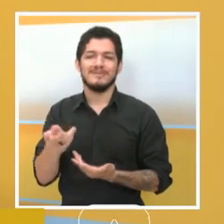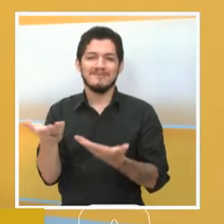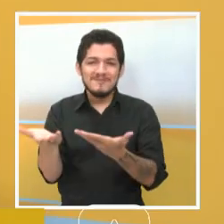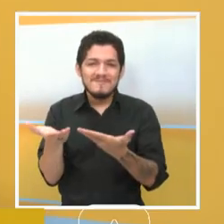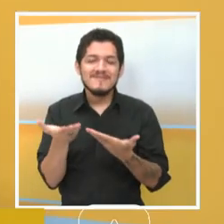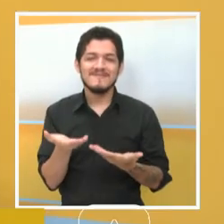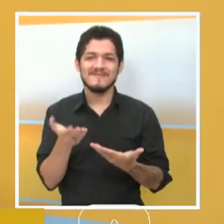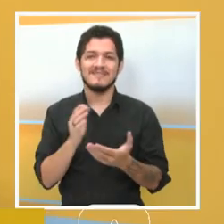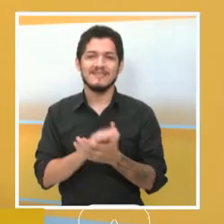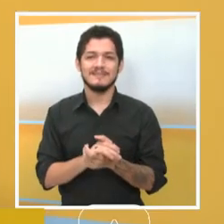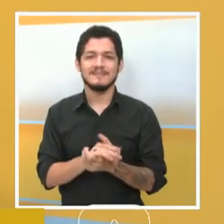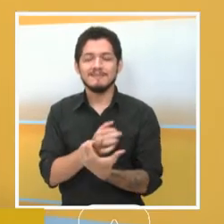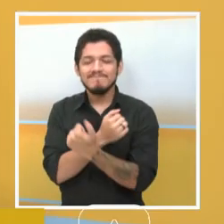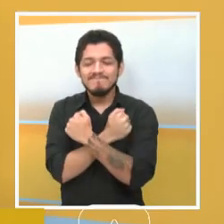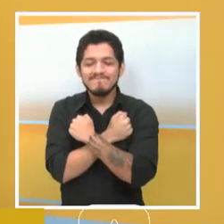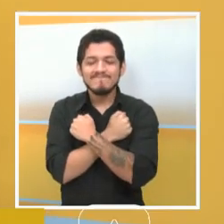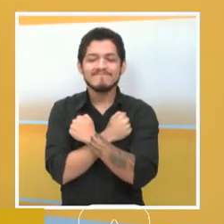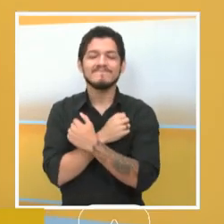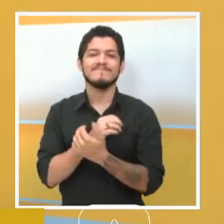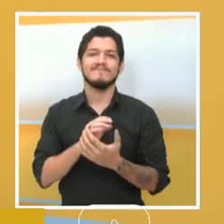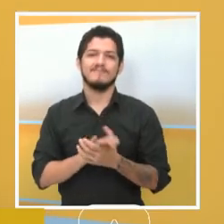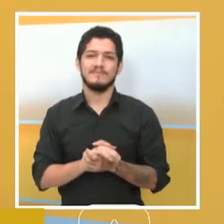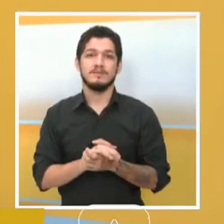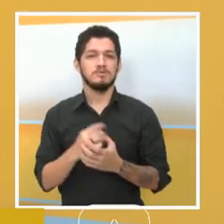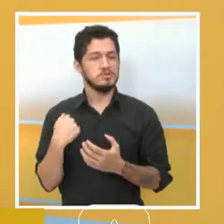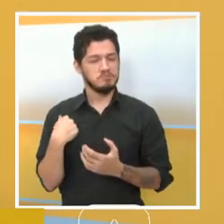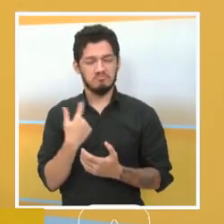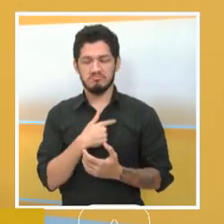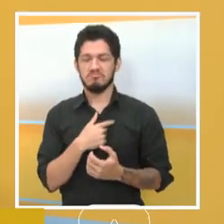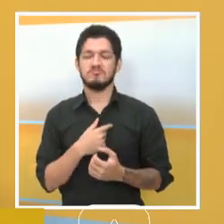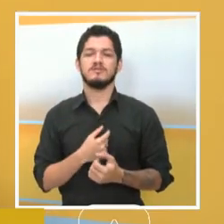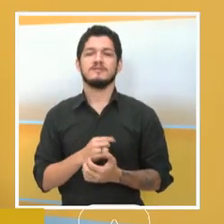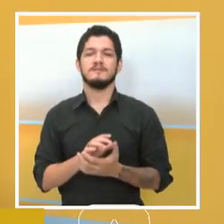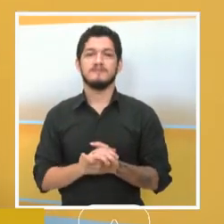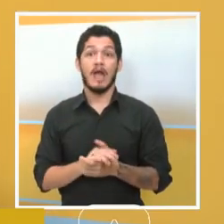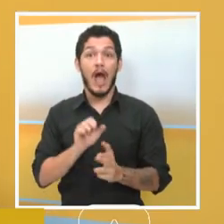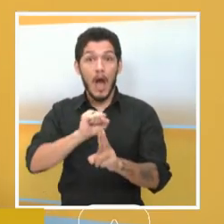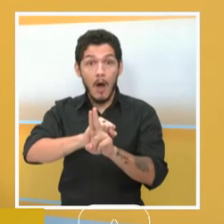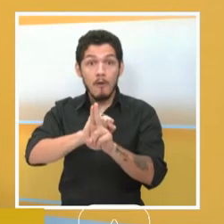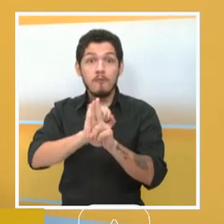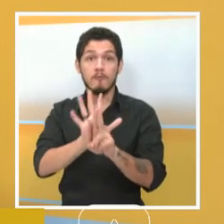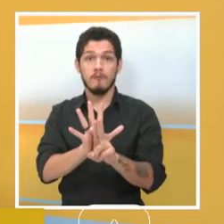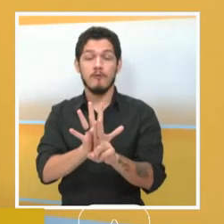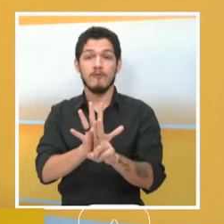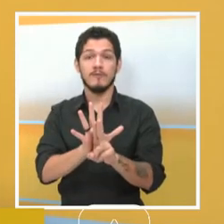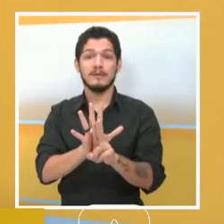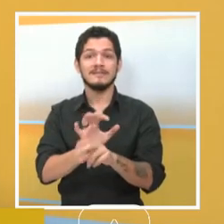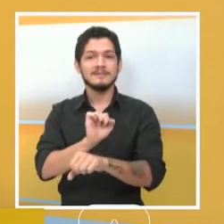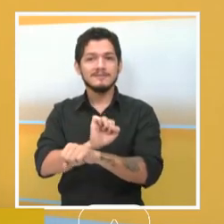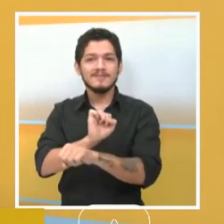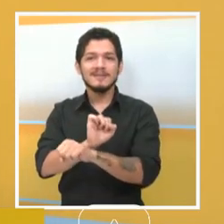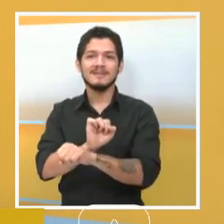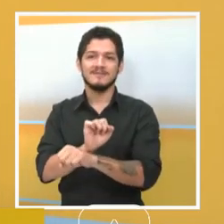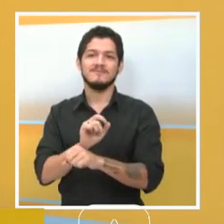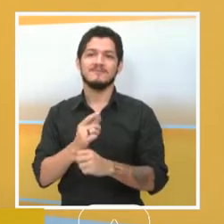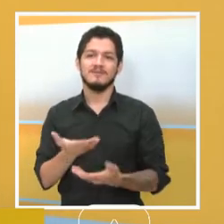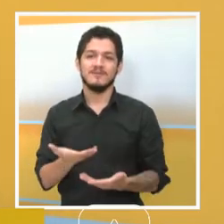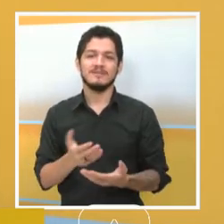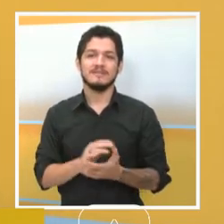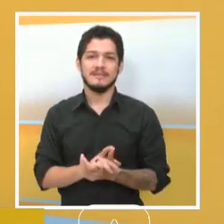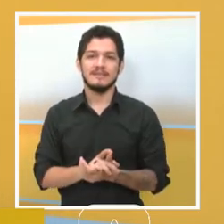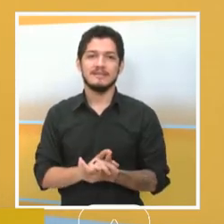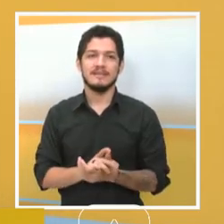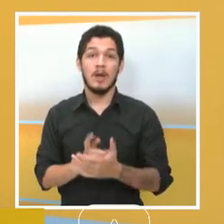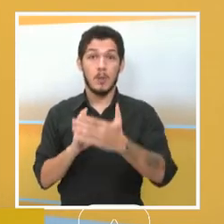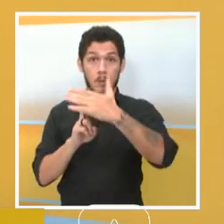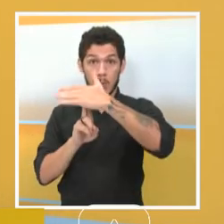Tracy, pelo abraço. Estamos à disposição. A Universidade Federal do Piauí, através do magnífico reitor,